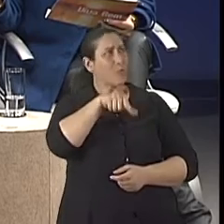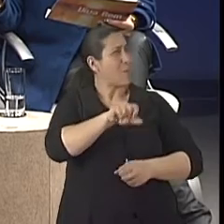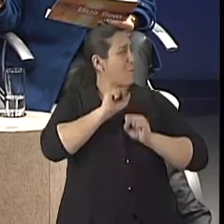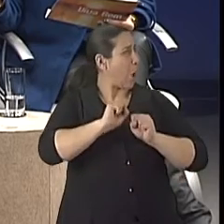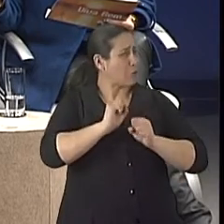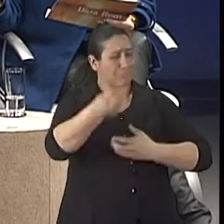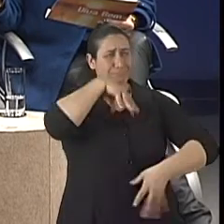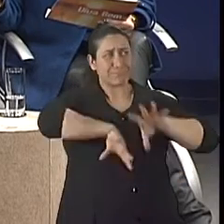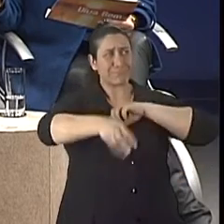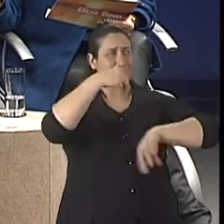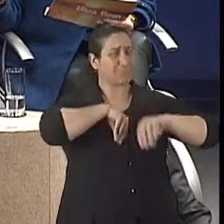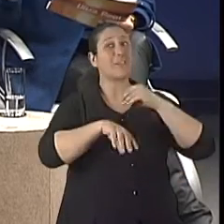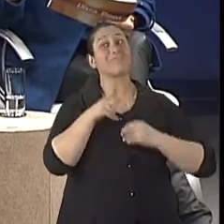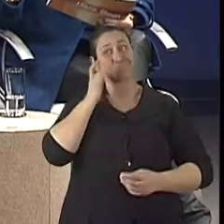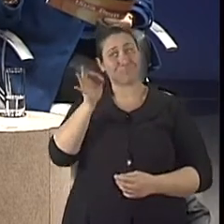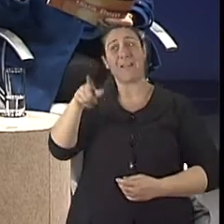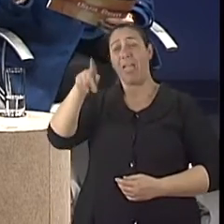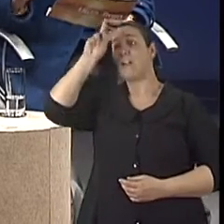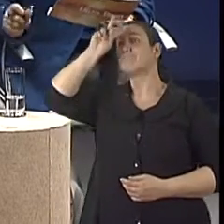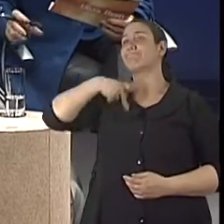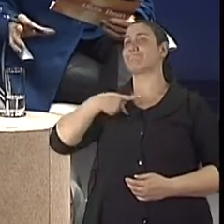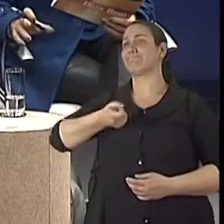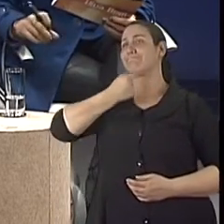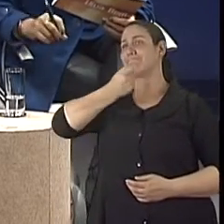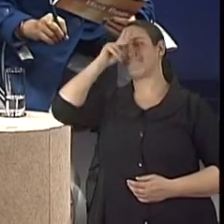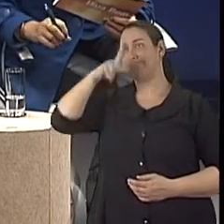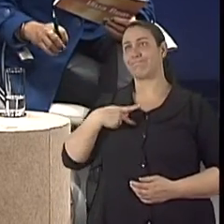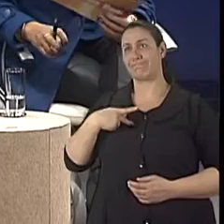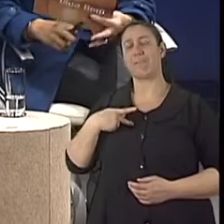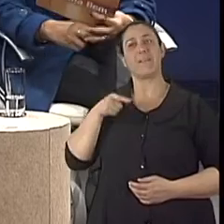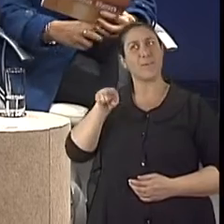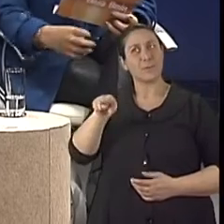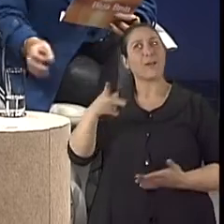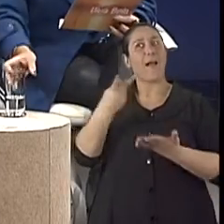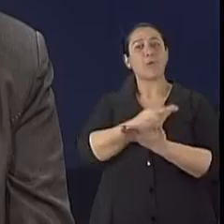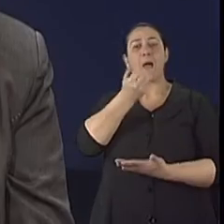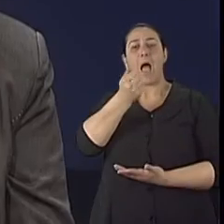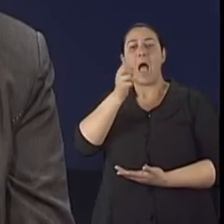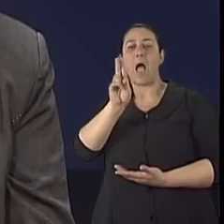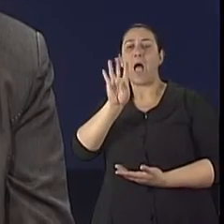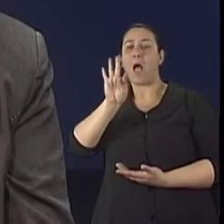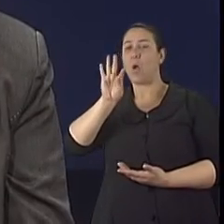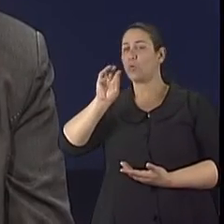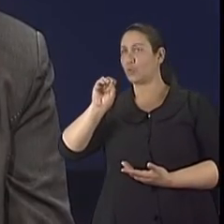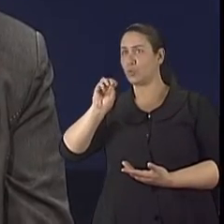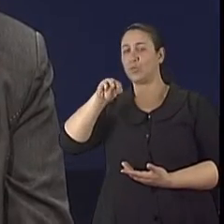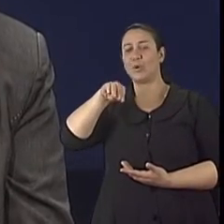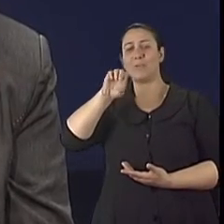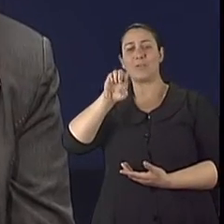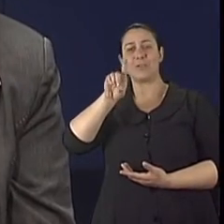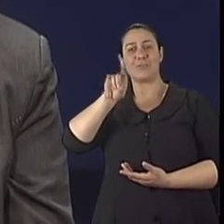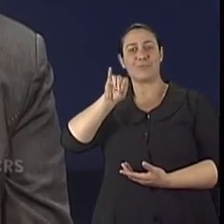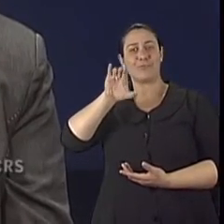né? É, isso nós chamamos de automedicação. Automedicação, vamos falar um pouquinho da automedicação? A automedicação também é algo que nos chama